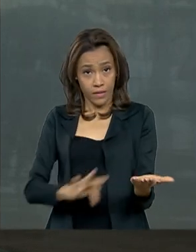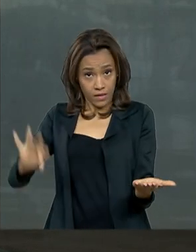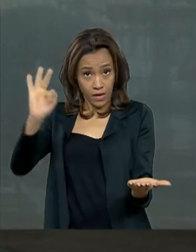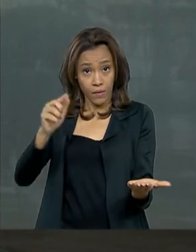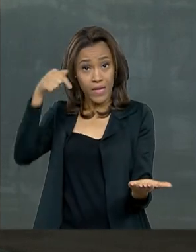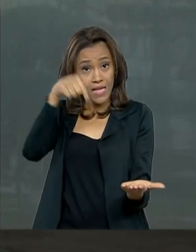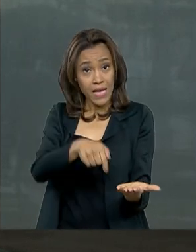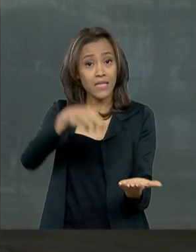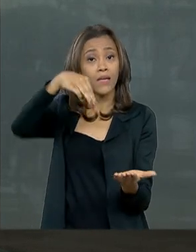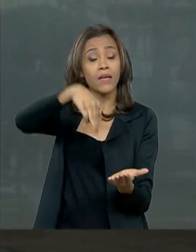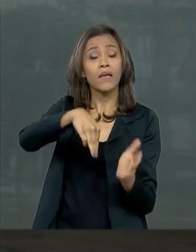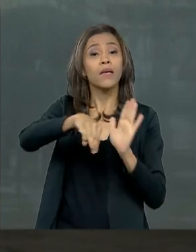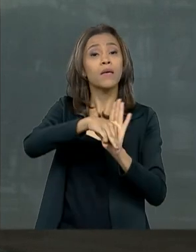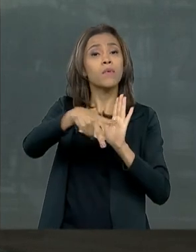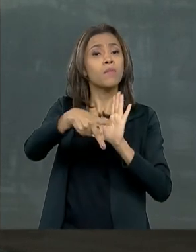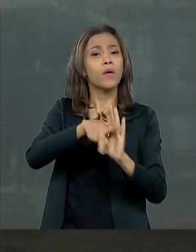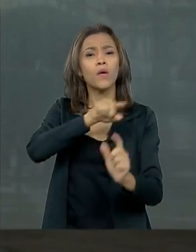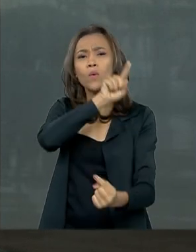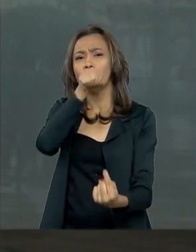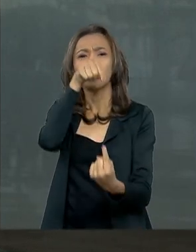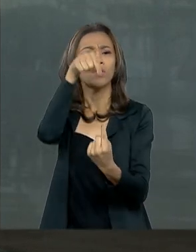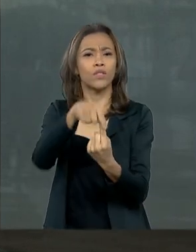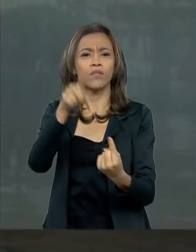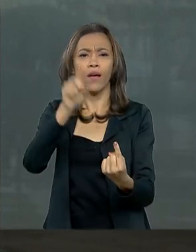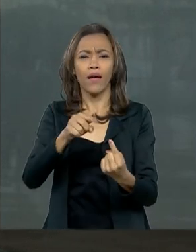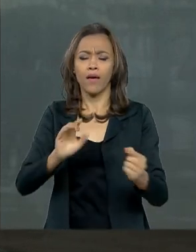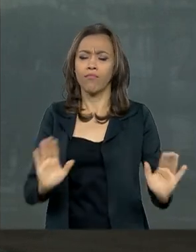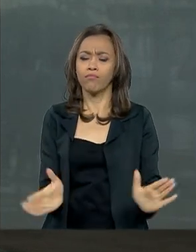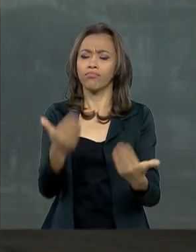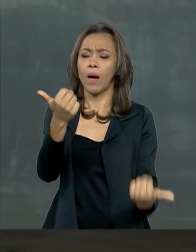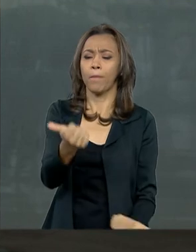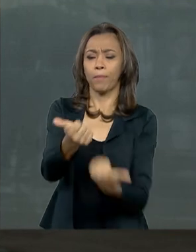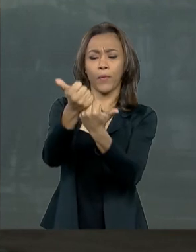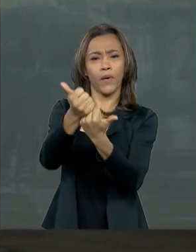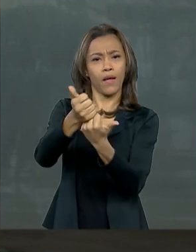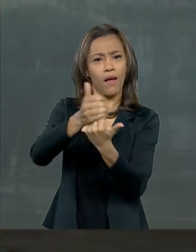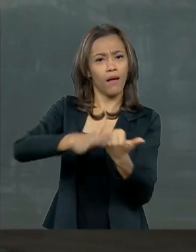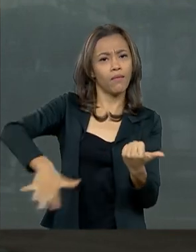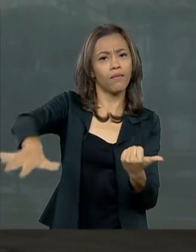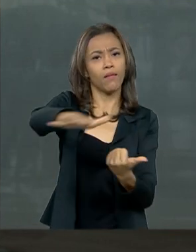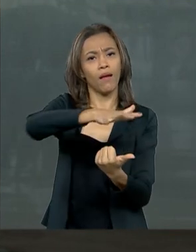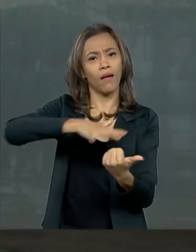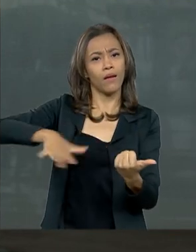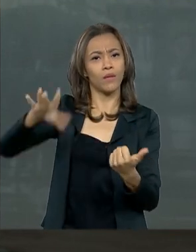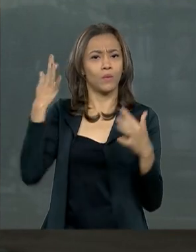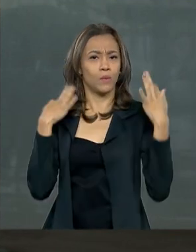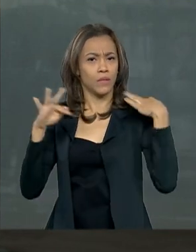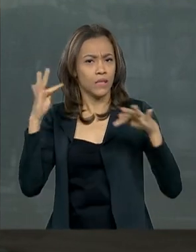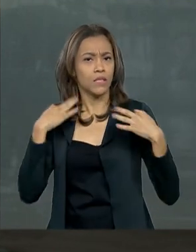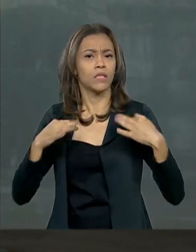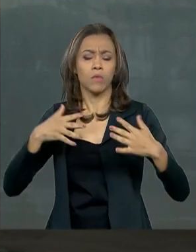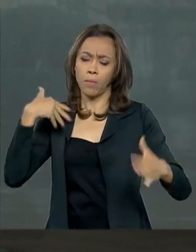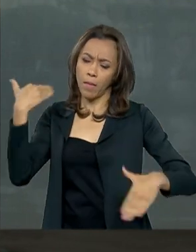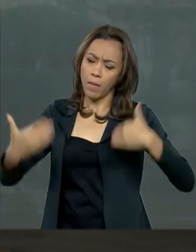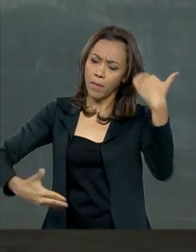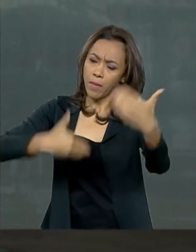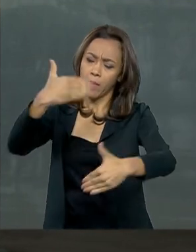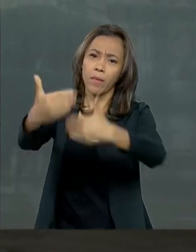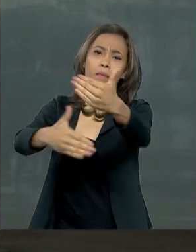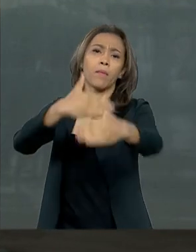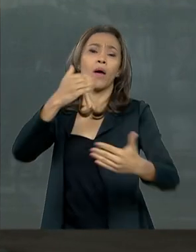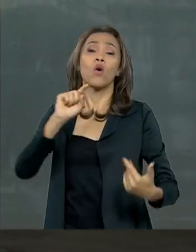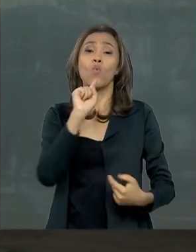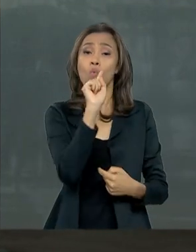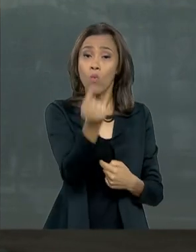SMP é desenvolver o setor que é importante na economia, na geração de emprego e renda. Uma das